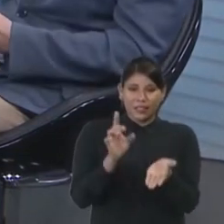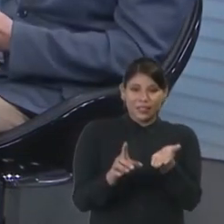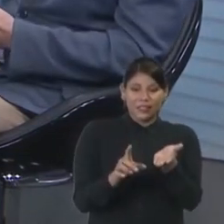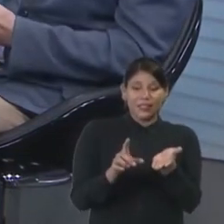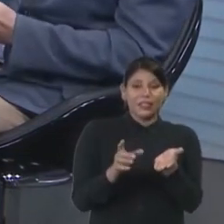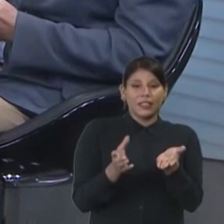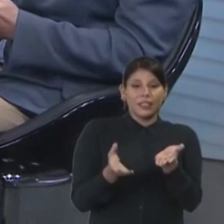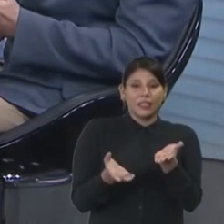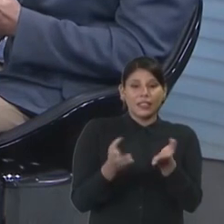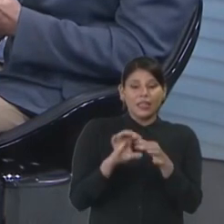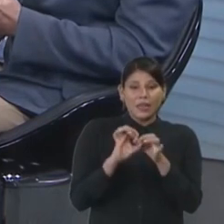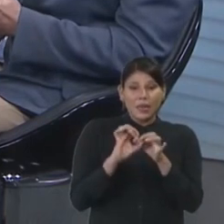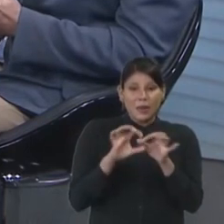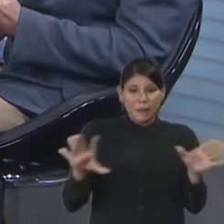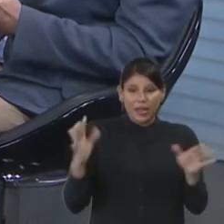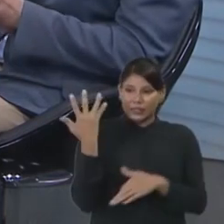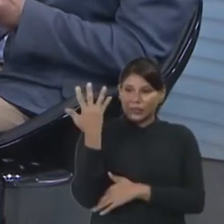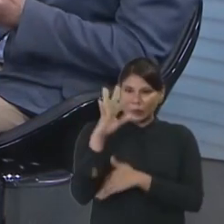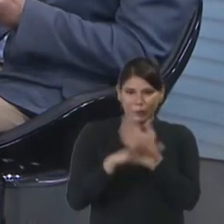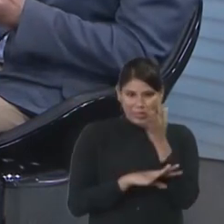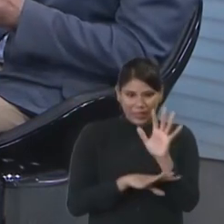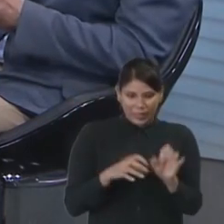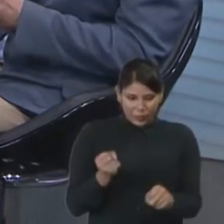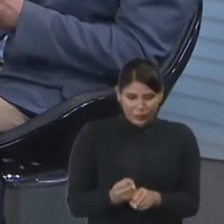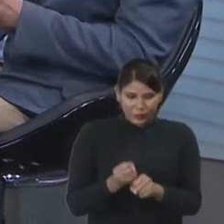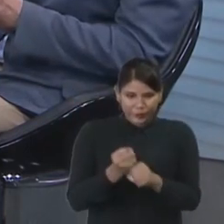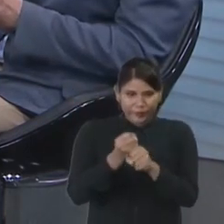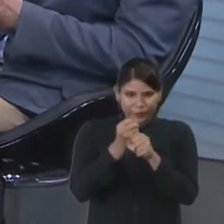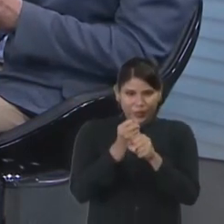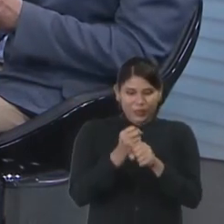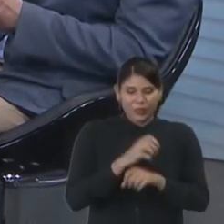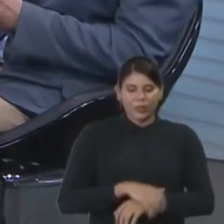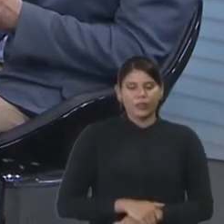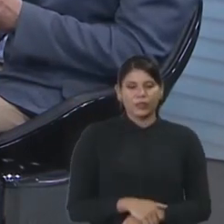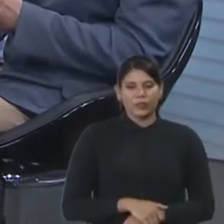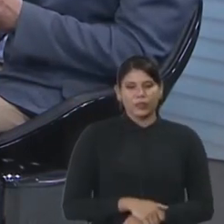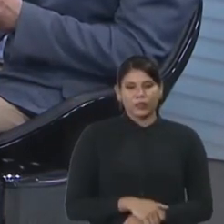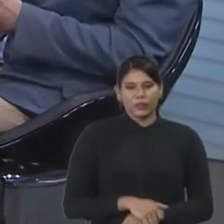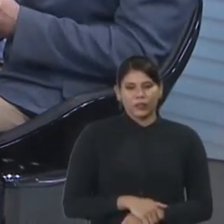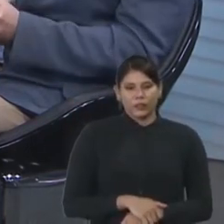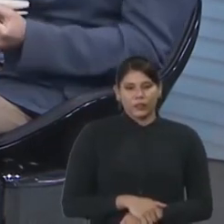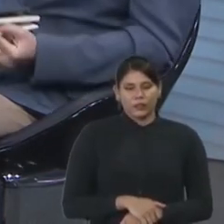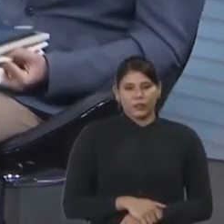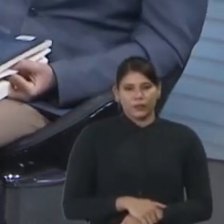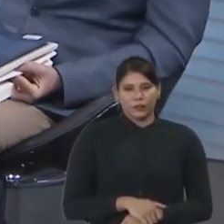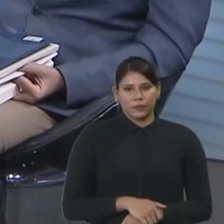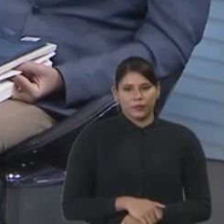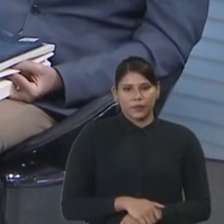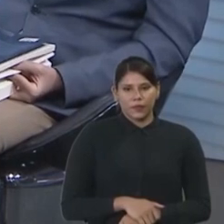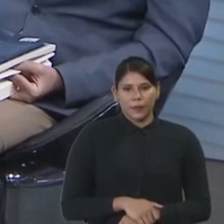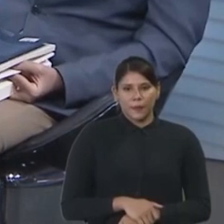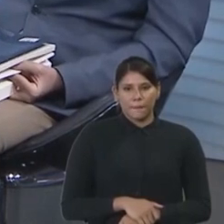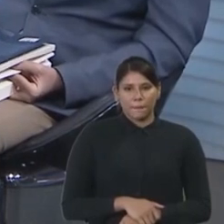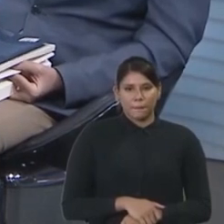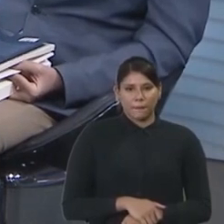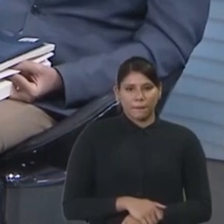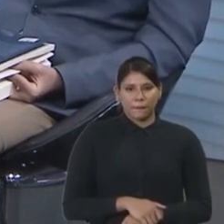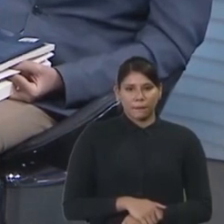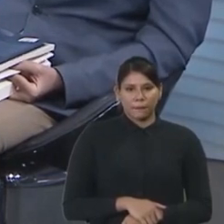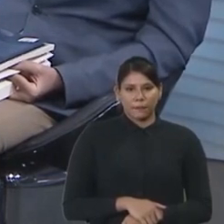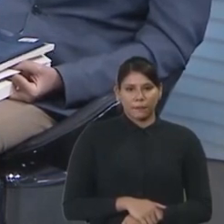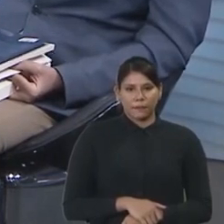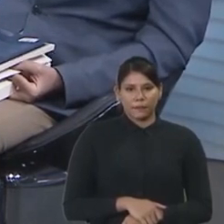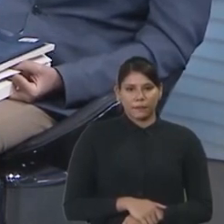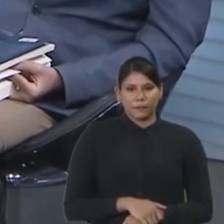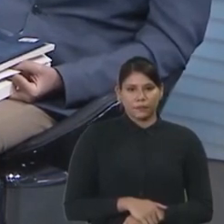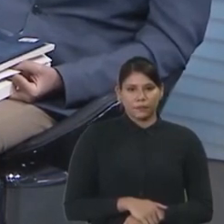que mostra que... Eu até tinha separado aqui e perdi. Mostra o seguinte. Que quando